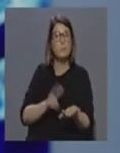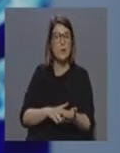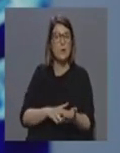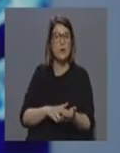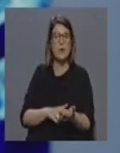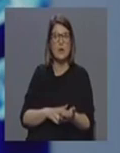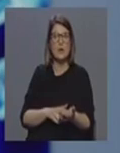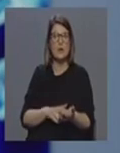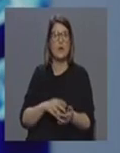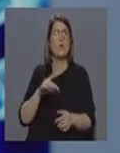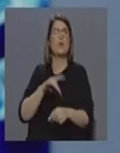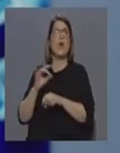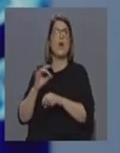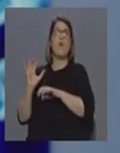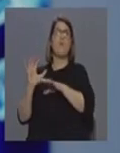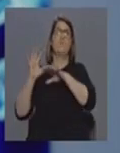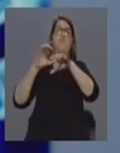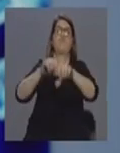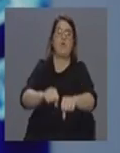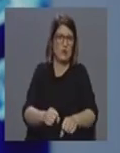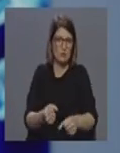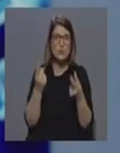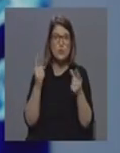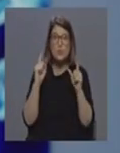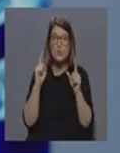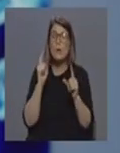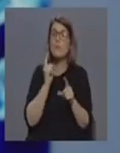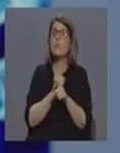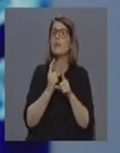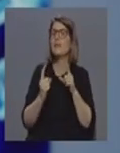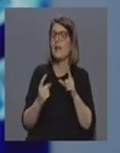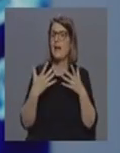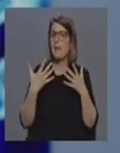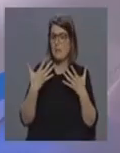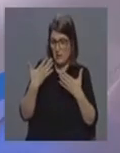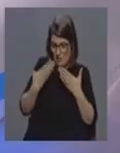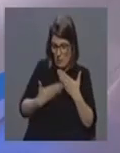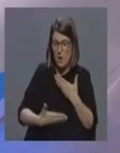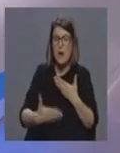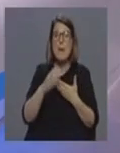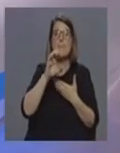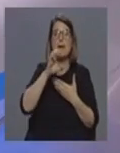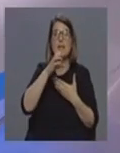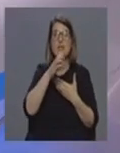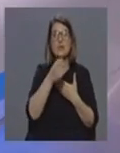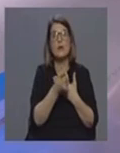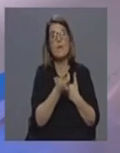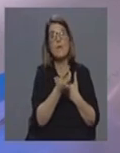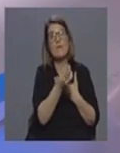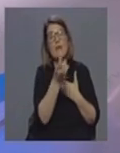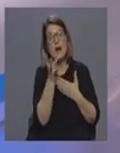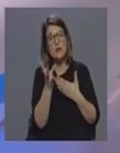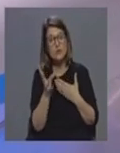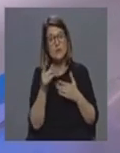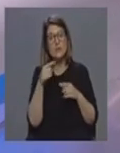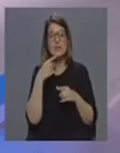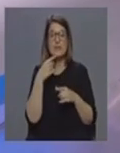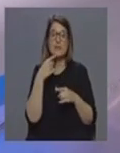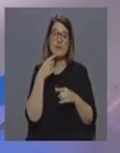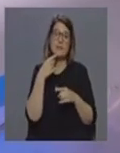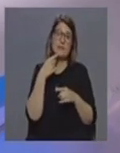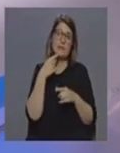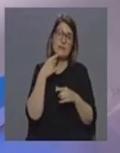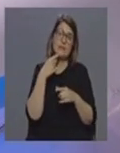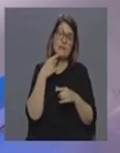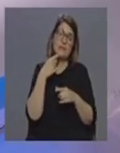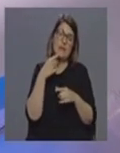como diz o outro, por aí adentro, com toda a força. Não, é porque nós, entanto, vamos apertar aqui a malha e vamos começar aqui a refinar, ao fim e cabo, em tantas situações que, entanto, existem na